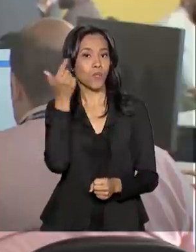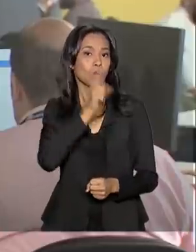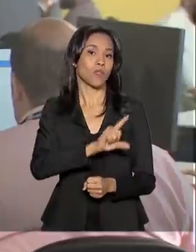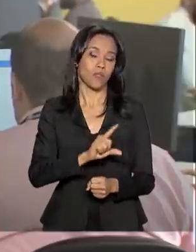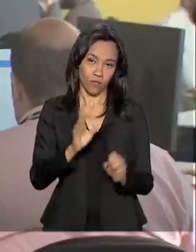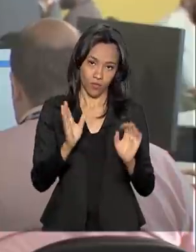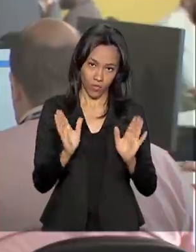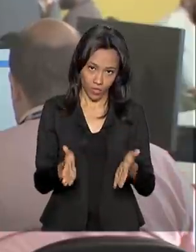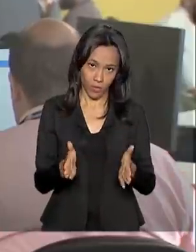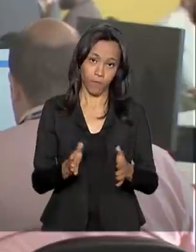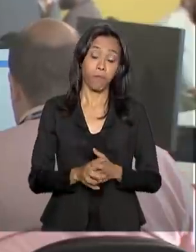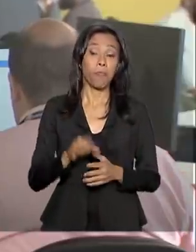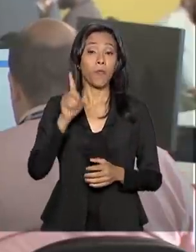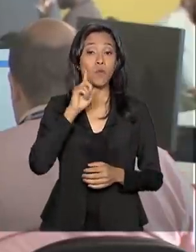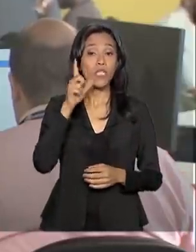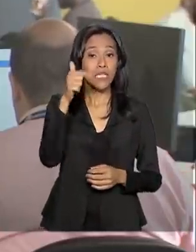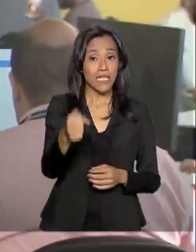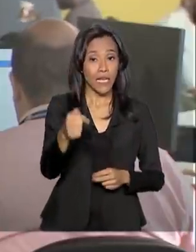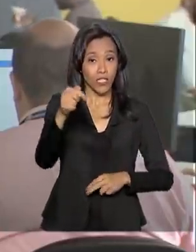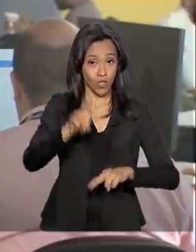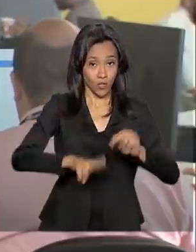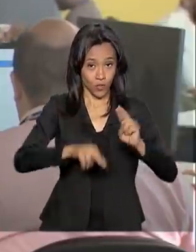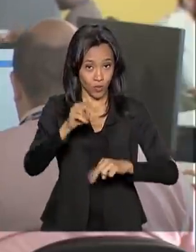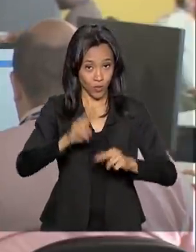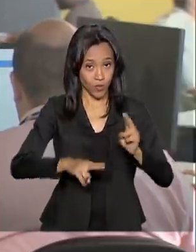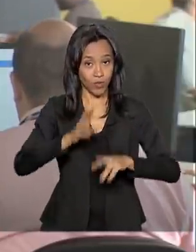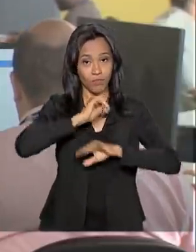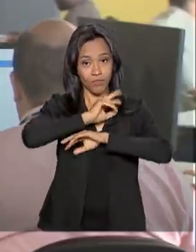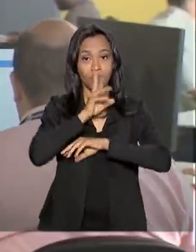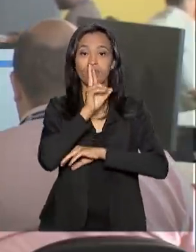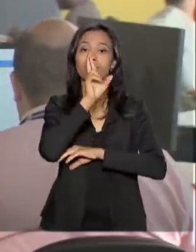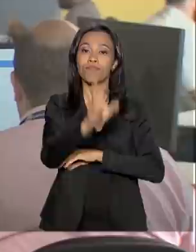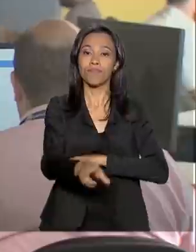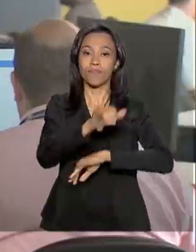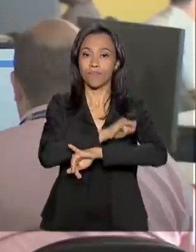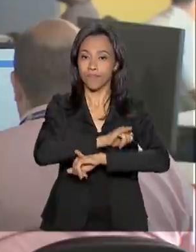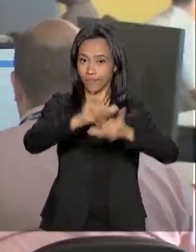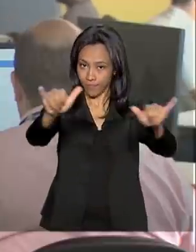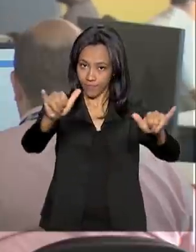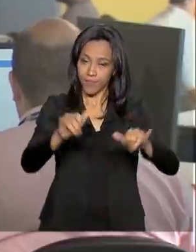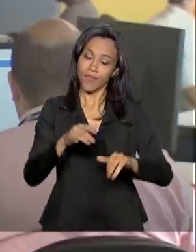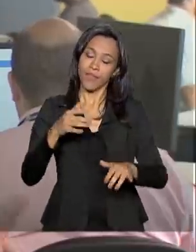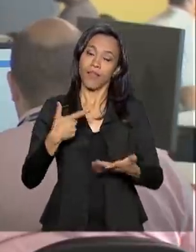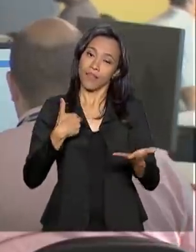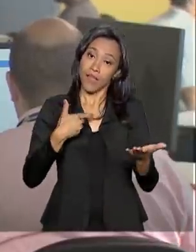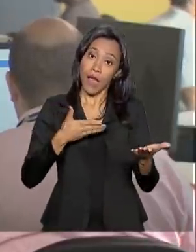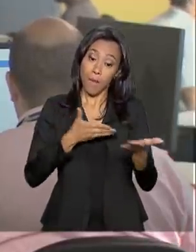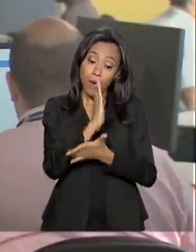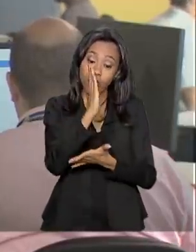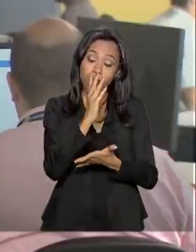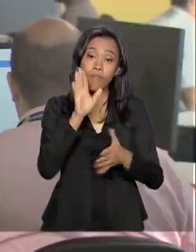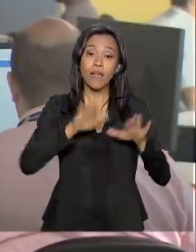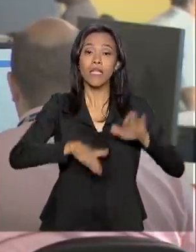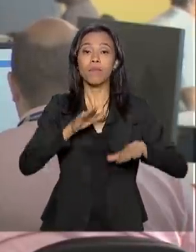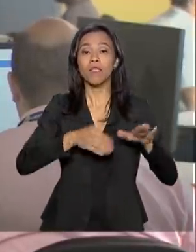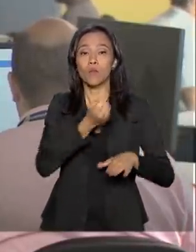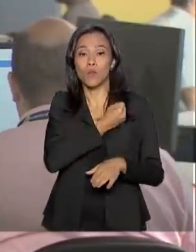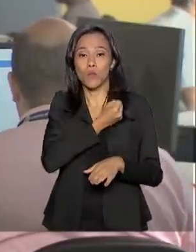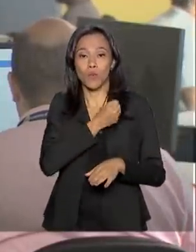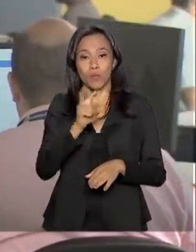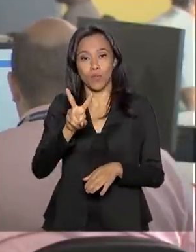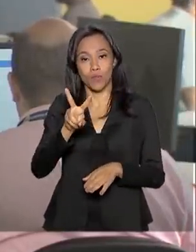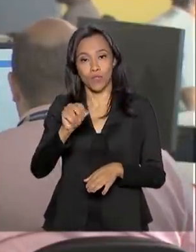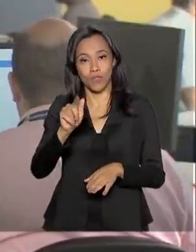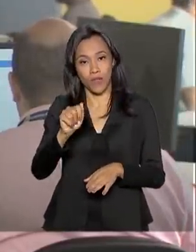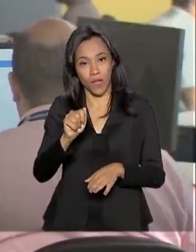sua opção. No dia 7 de junho sai a classificação final. A aprovação depende do número de vagas e o total